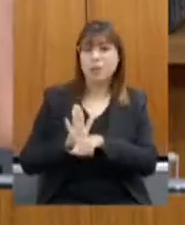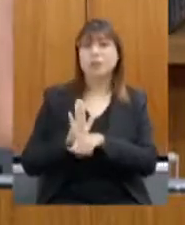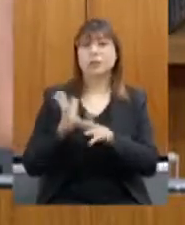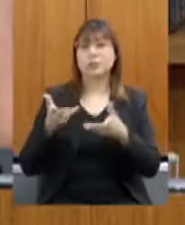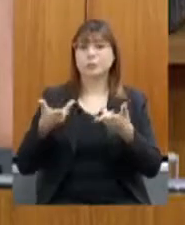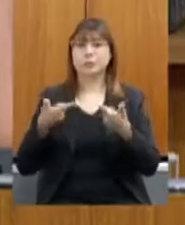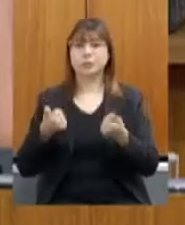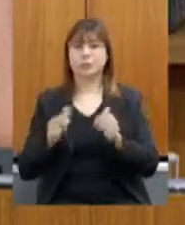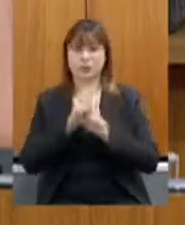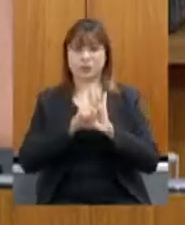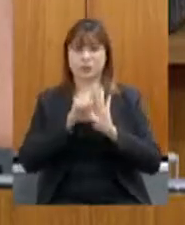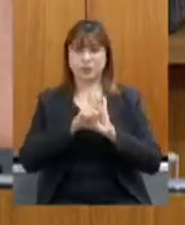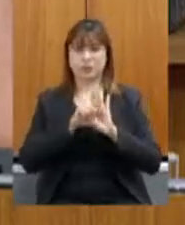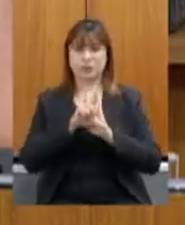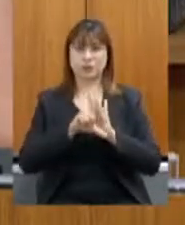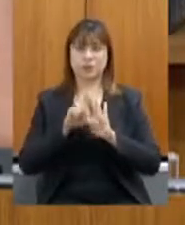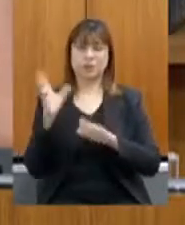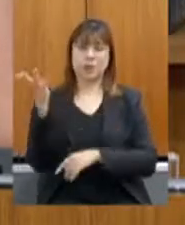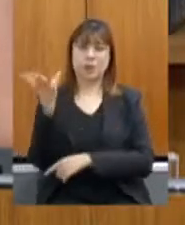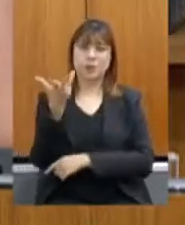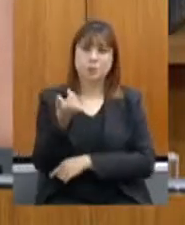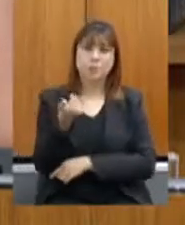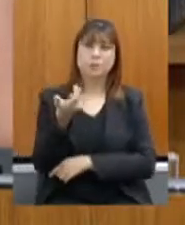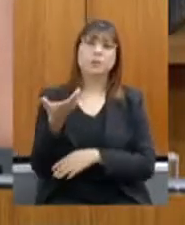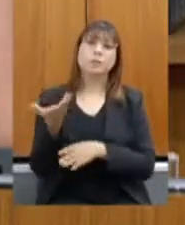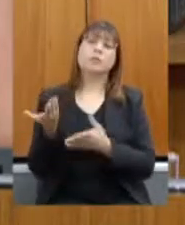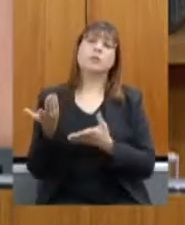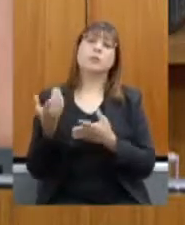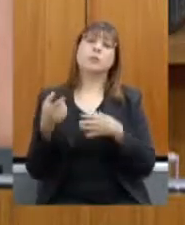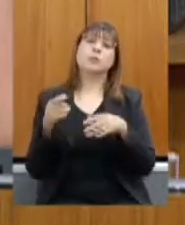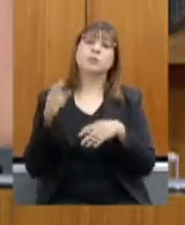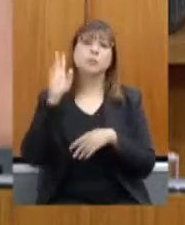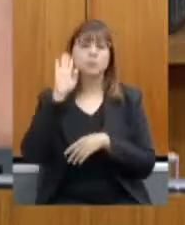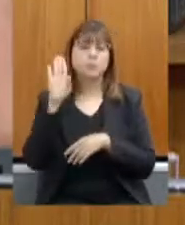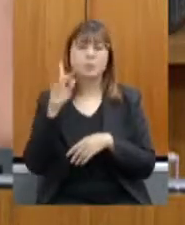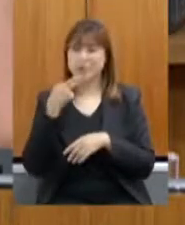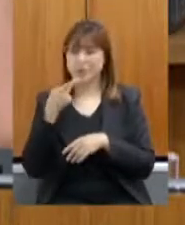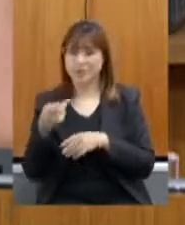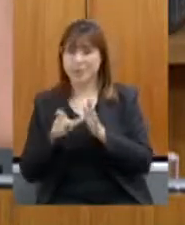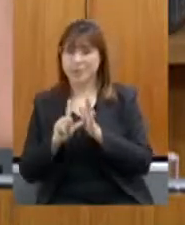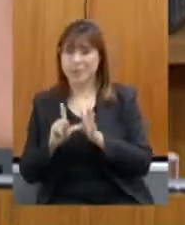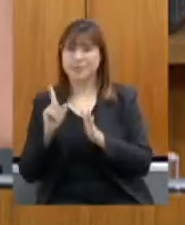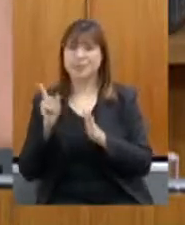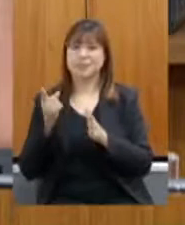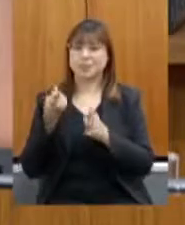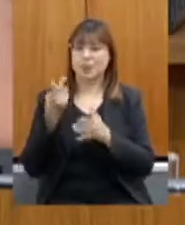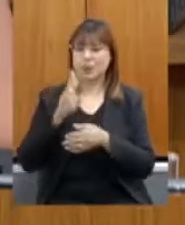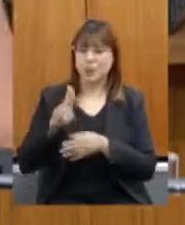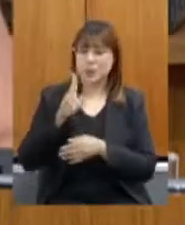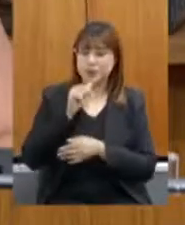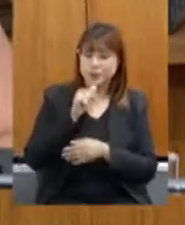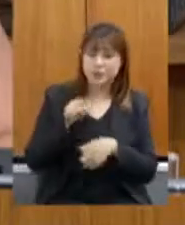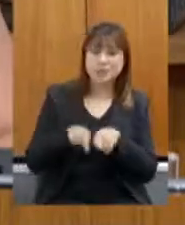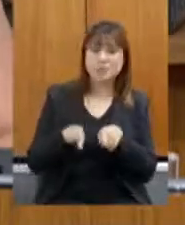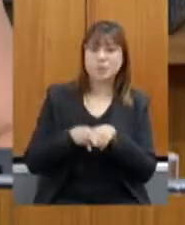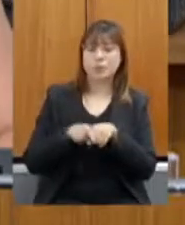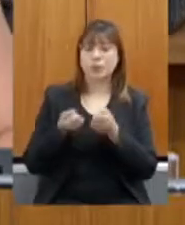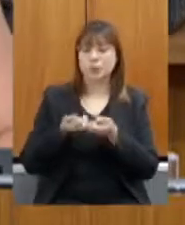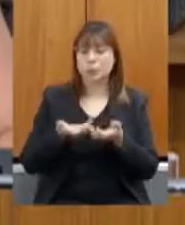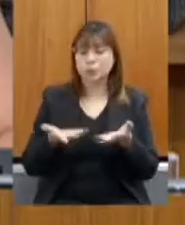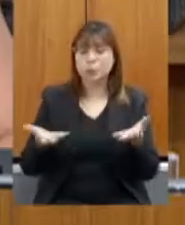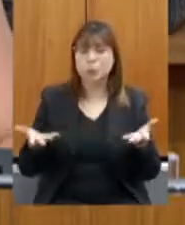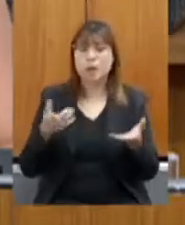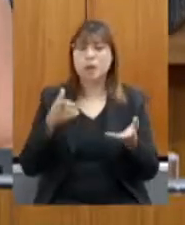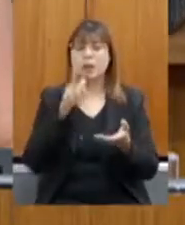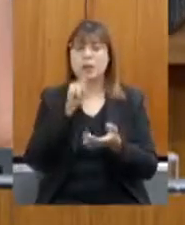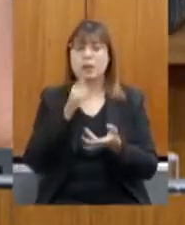nossa legislação ambiental, como foi citada a questão da cobrança dos recursos hídricos, programas importantíssimos como o Irriga Minas, que,